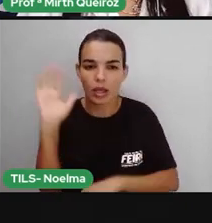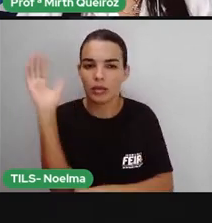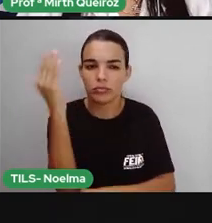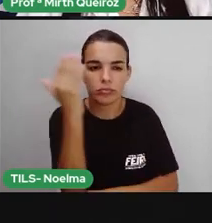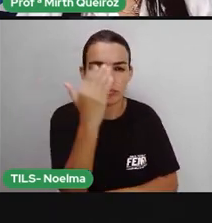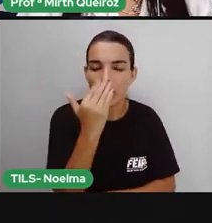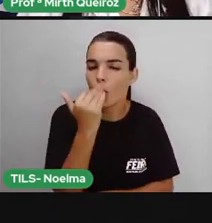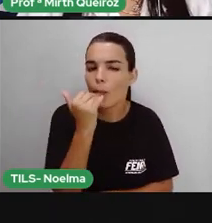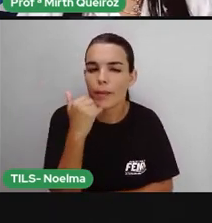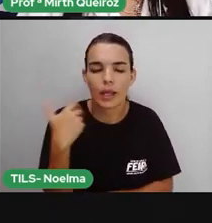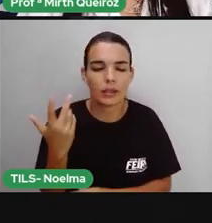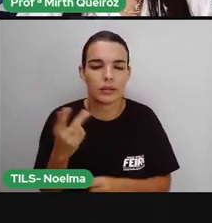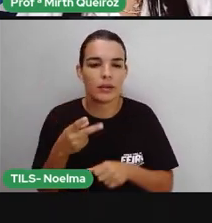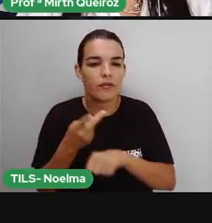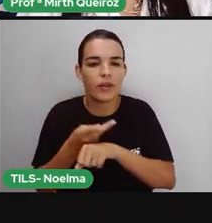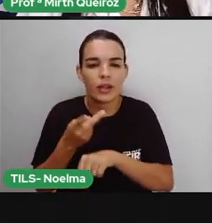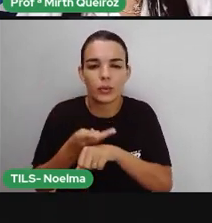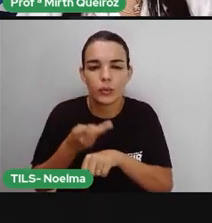hortaliças, né?